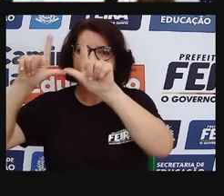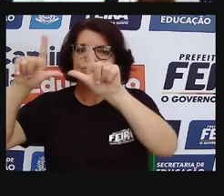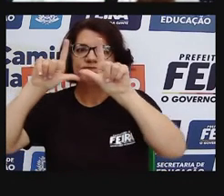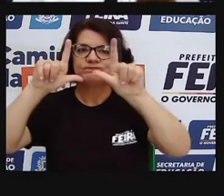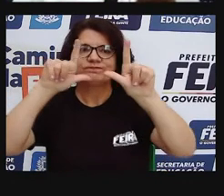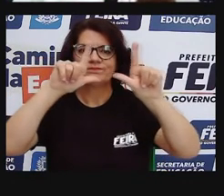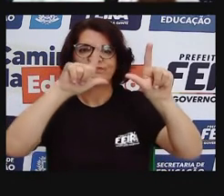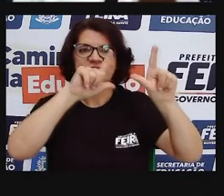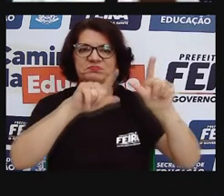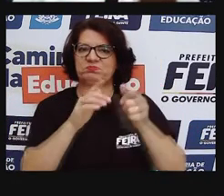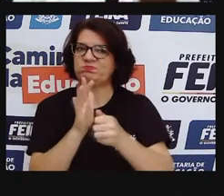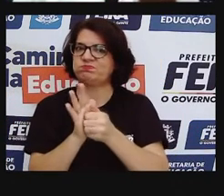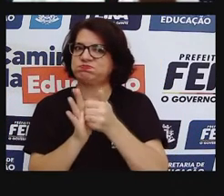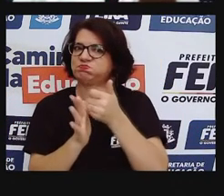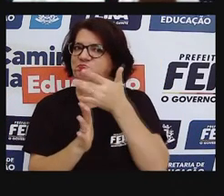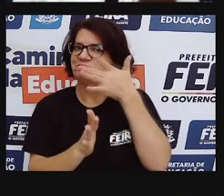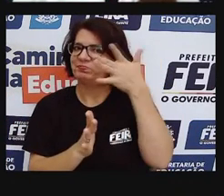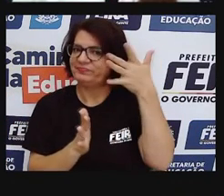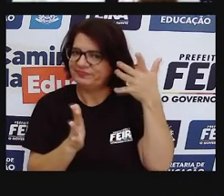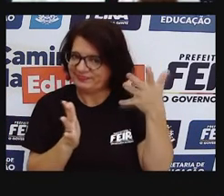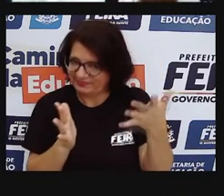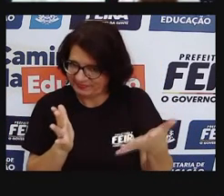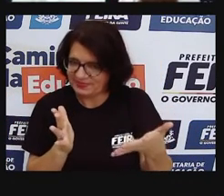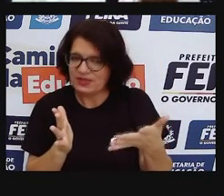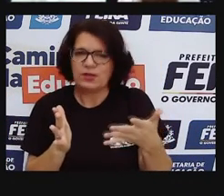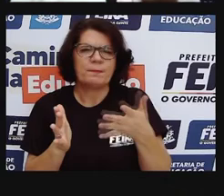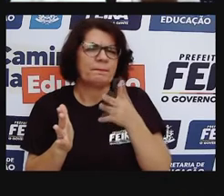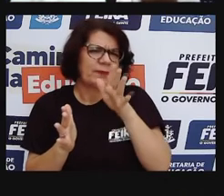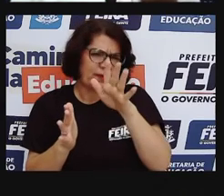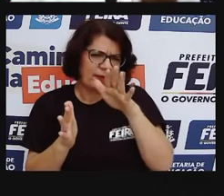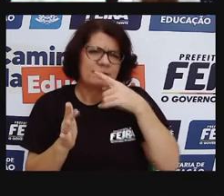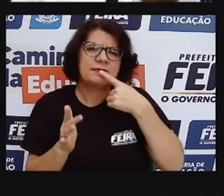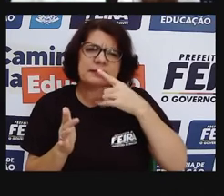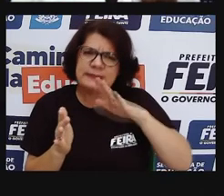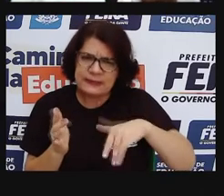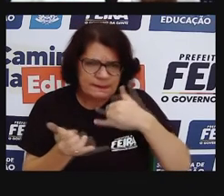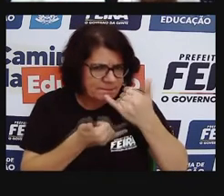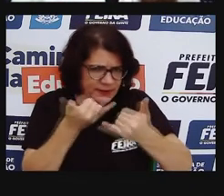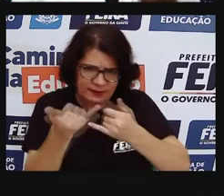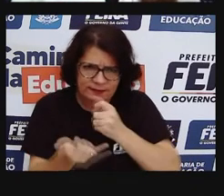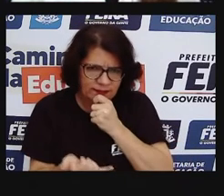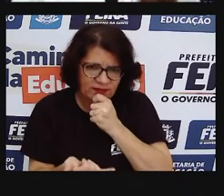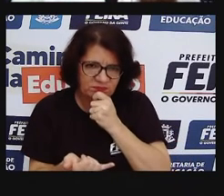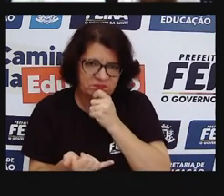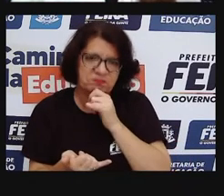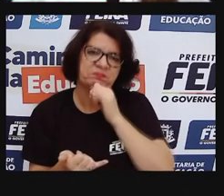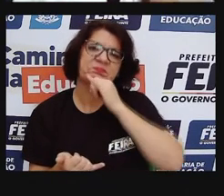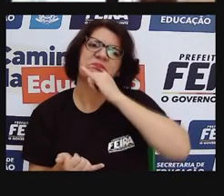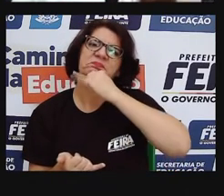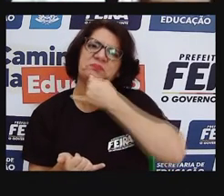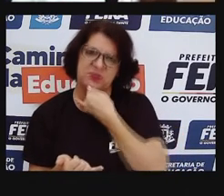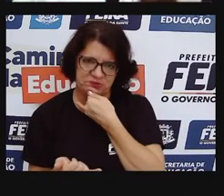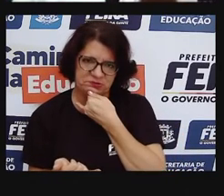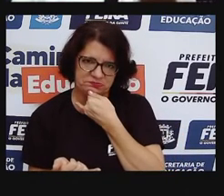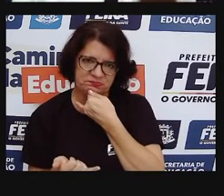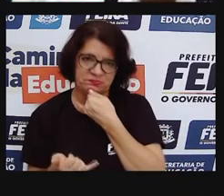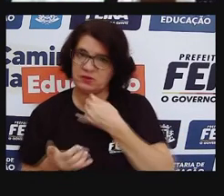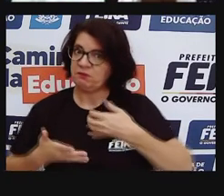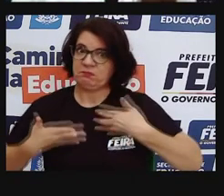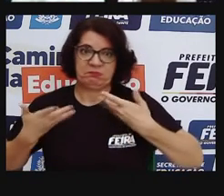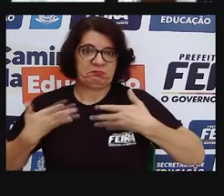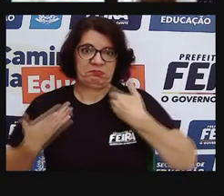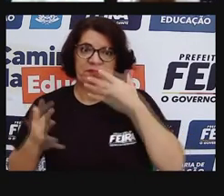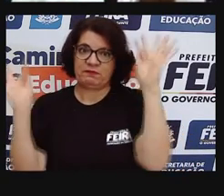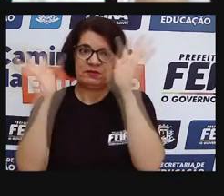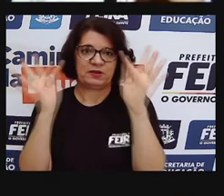Criança que não brinca, não é feliz. Então, ele dedicou, né, ao adulto que quando era criança não brincou.